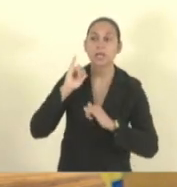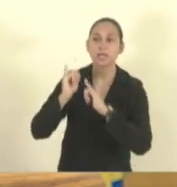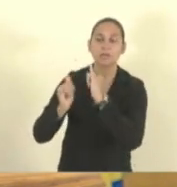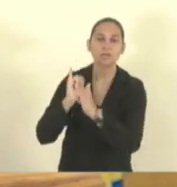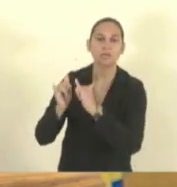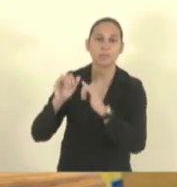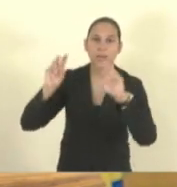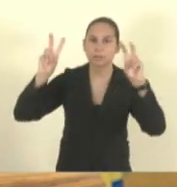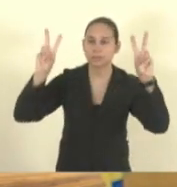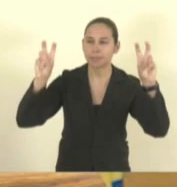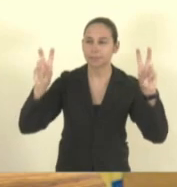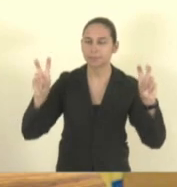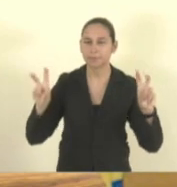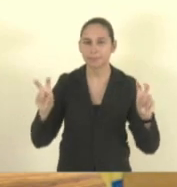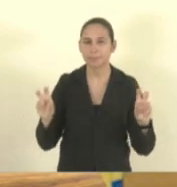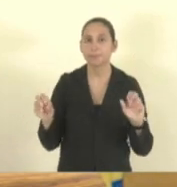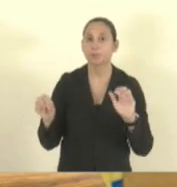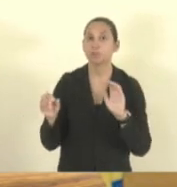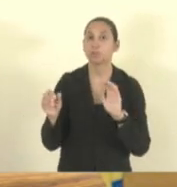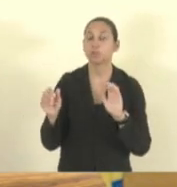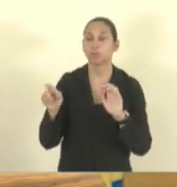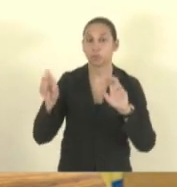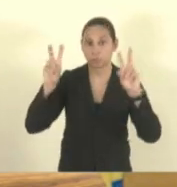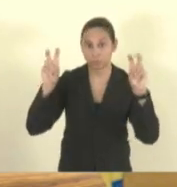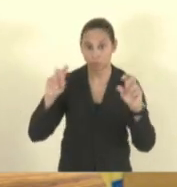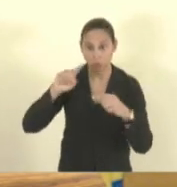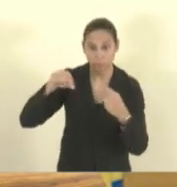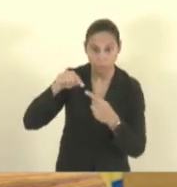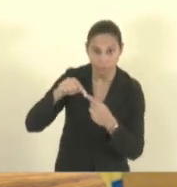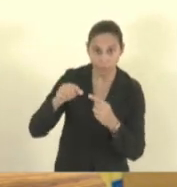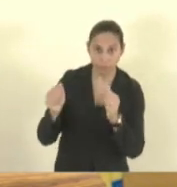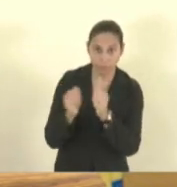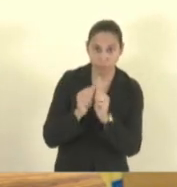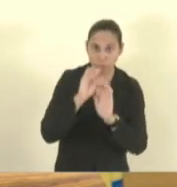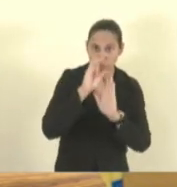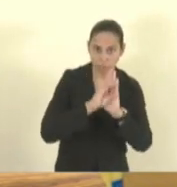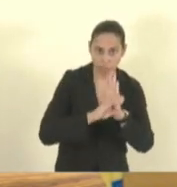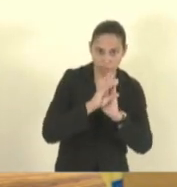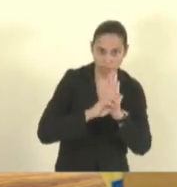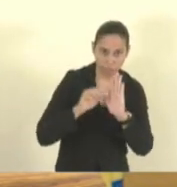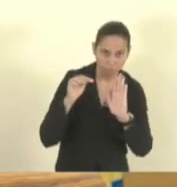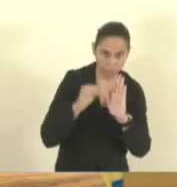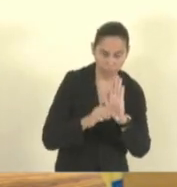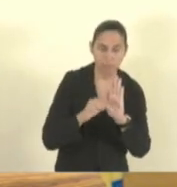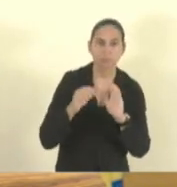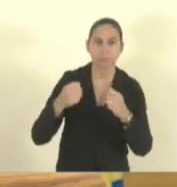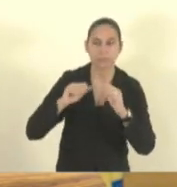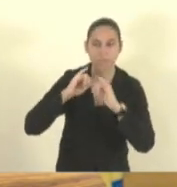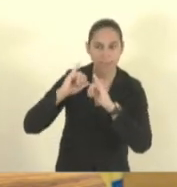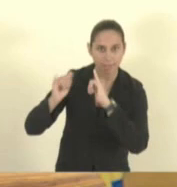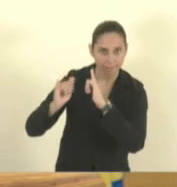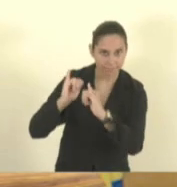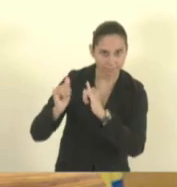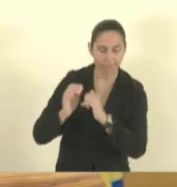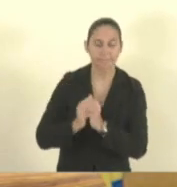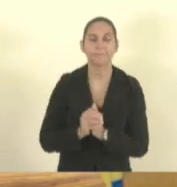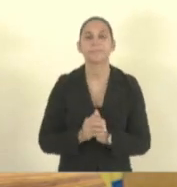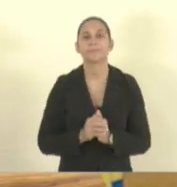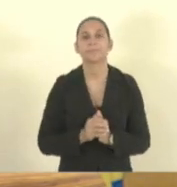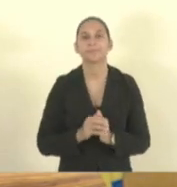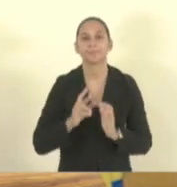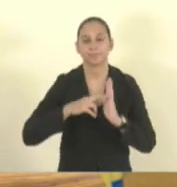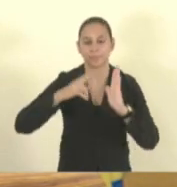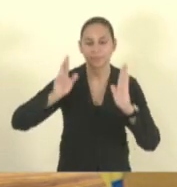Base Nacional Comum Curricular e seu objetivo didático-pedagógico. Relatoria, Deputado Tiago Hoffman. Projeto de lei número